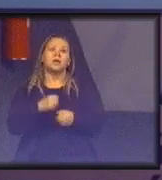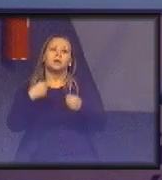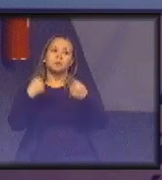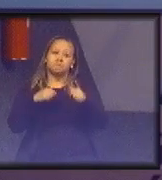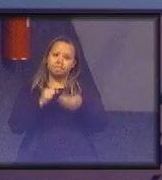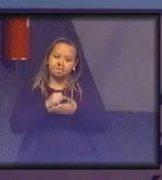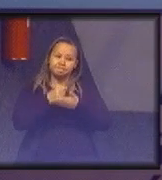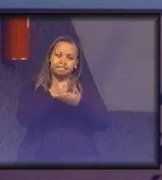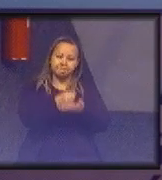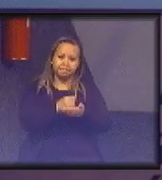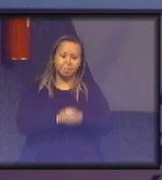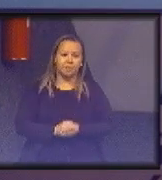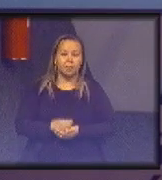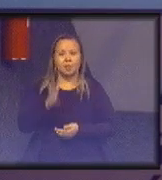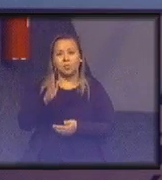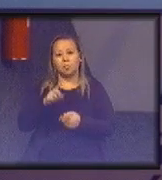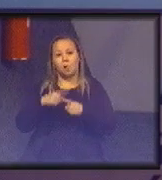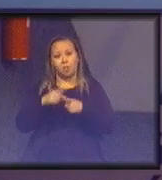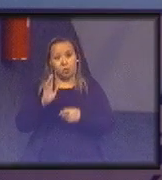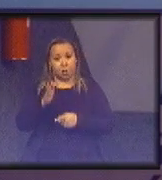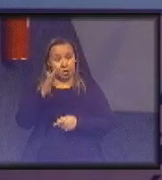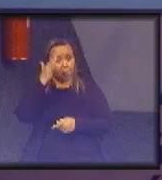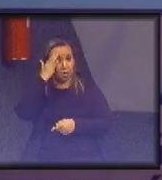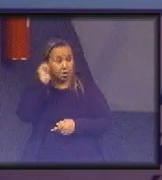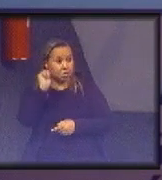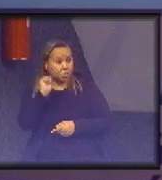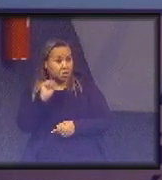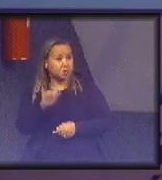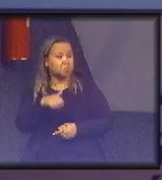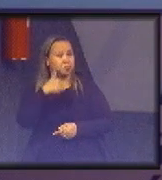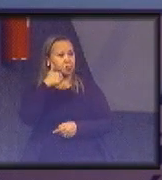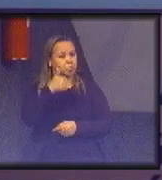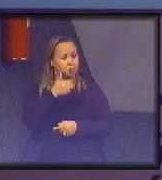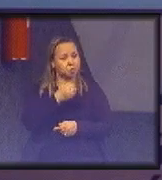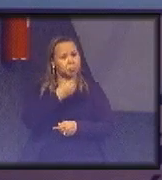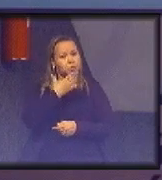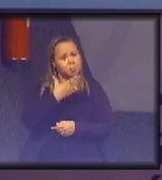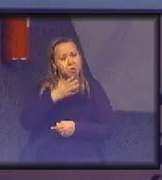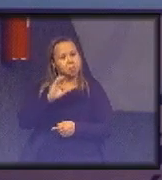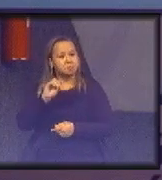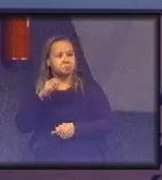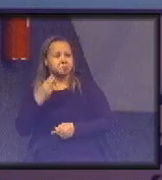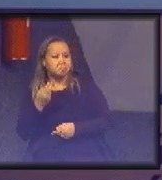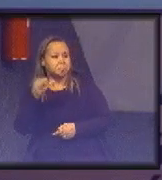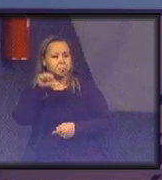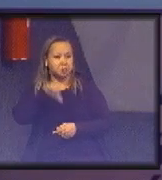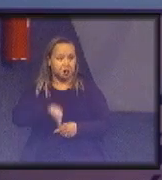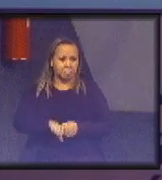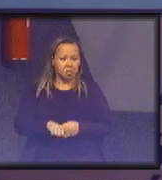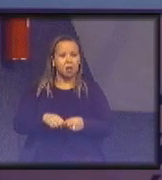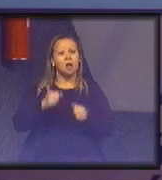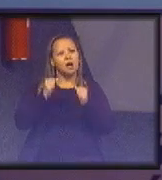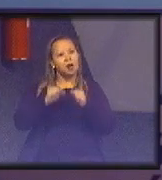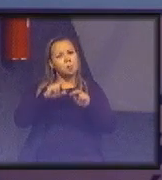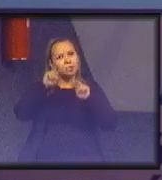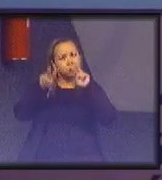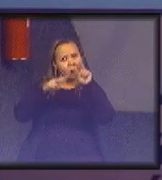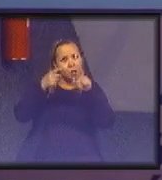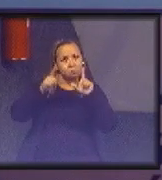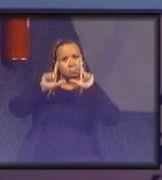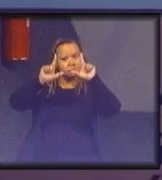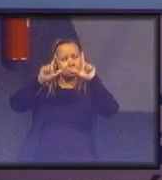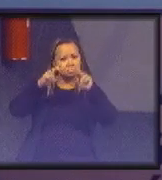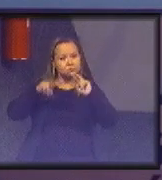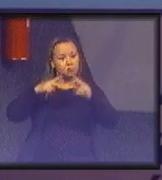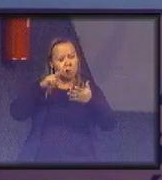decisão, porque eu já sei de partida se eu estou bem, se eu estou mal, e aí eu posso, sim, olhar no detalhe para saber onde que eu preciso